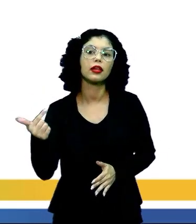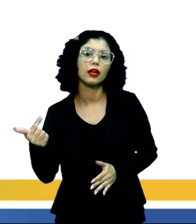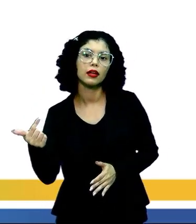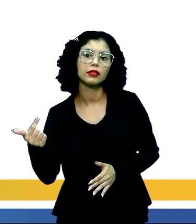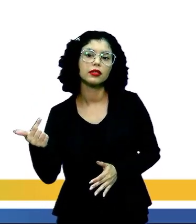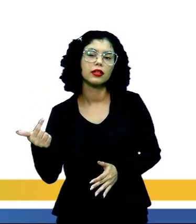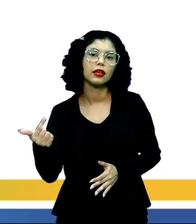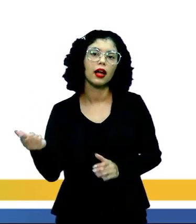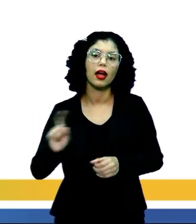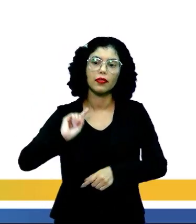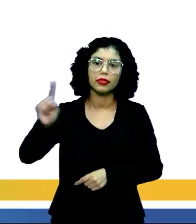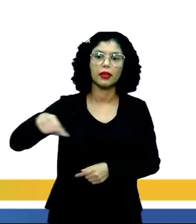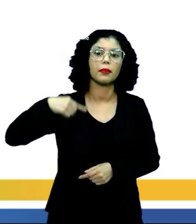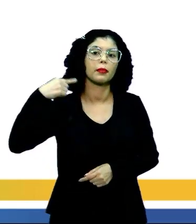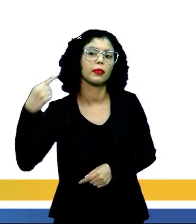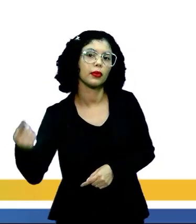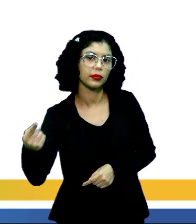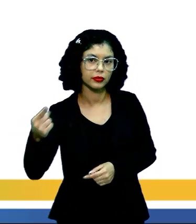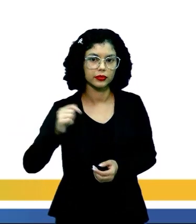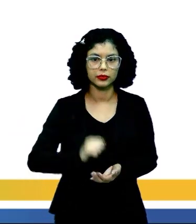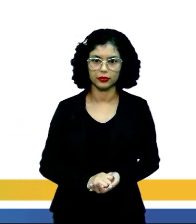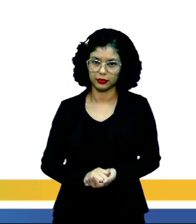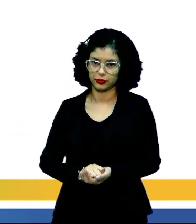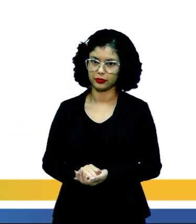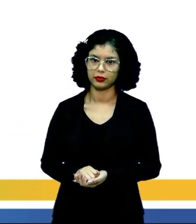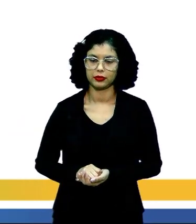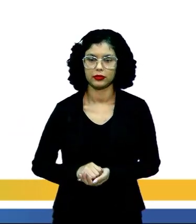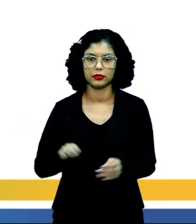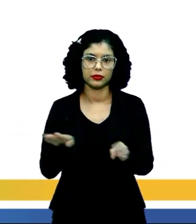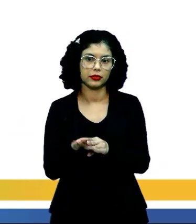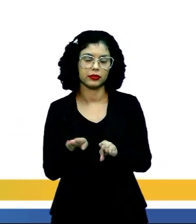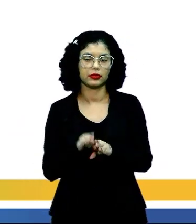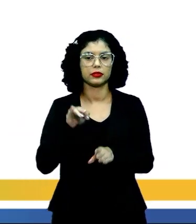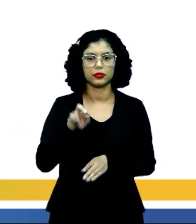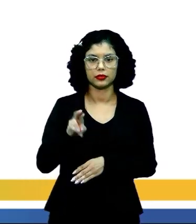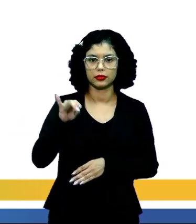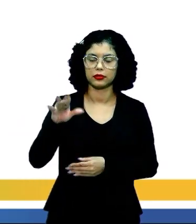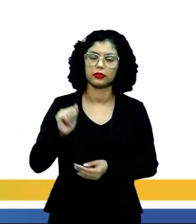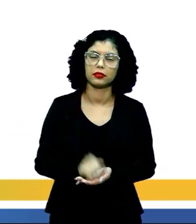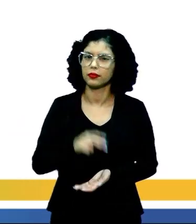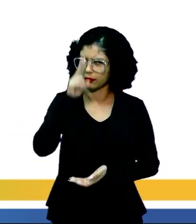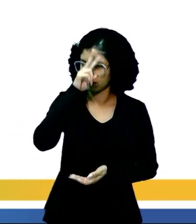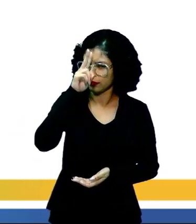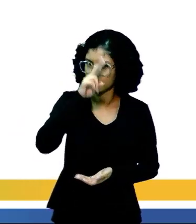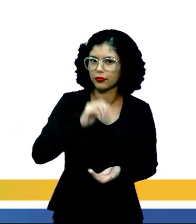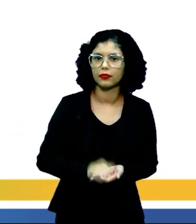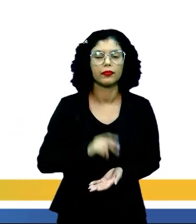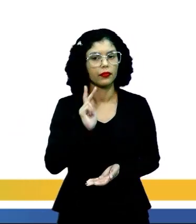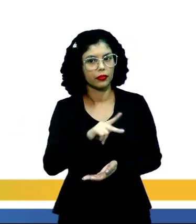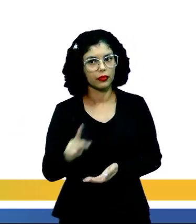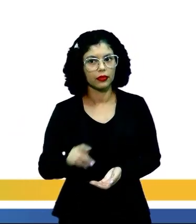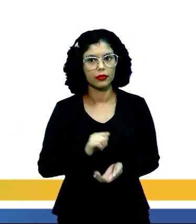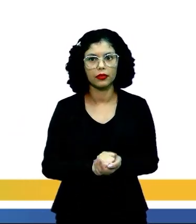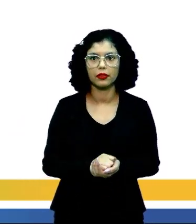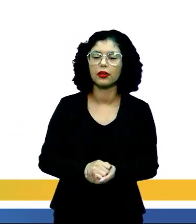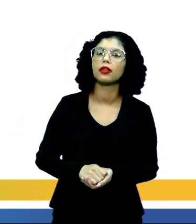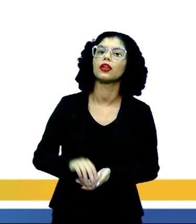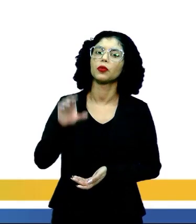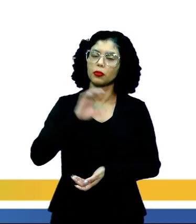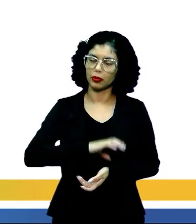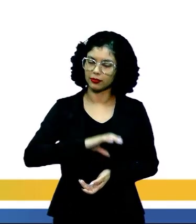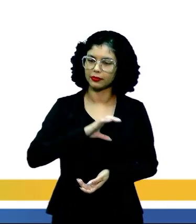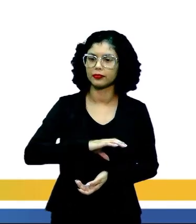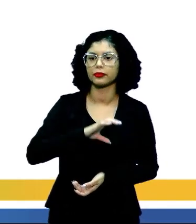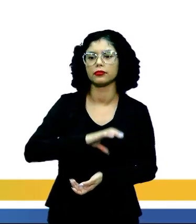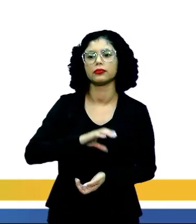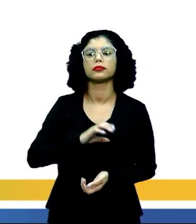após ou depois, gênesis, a aula de etimologia, lembram da aula do professor de língua portuguesa,